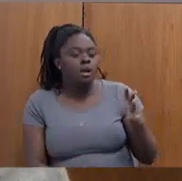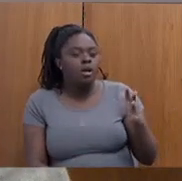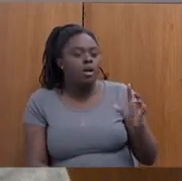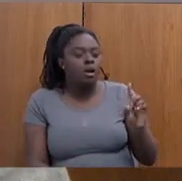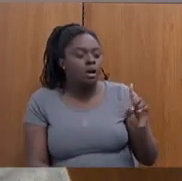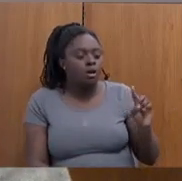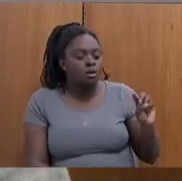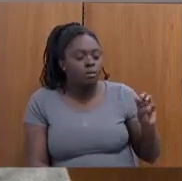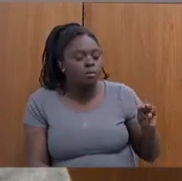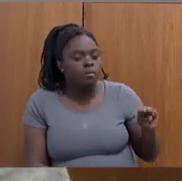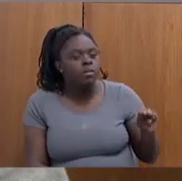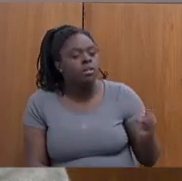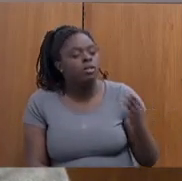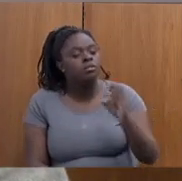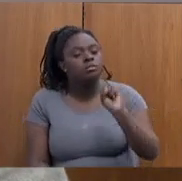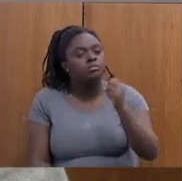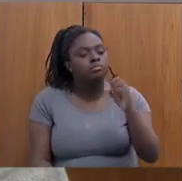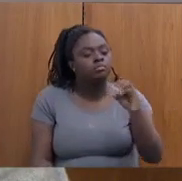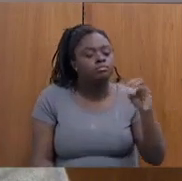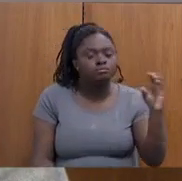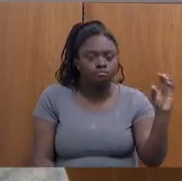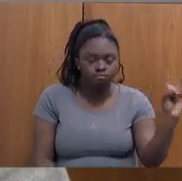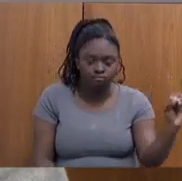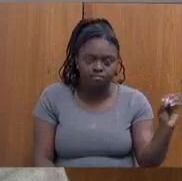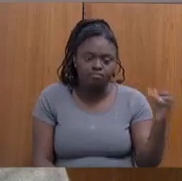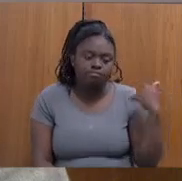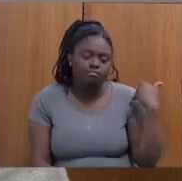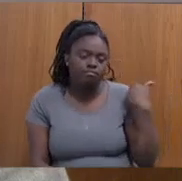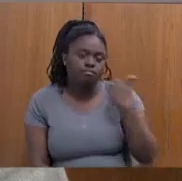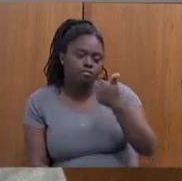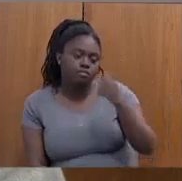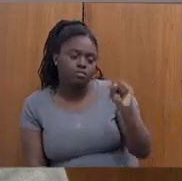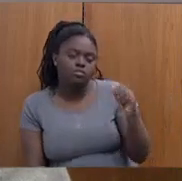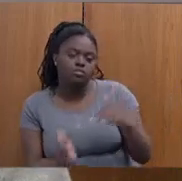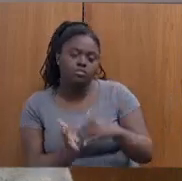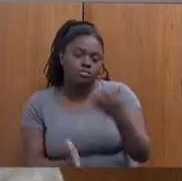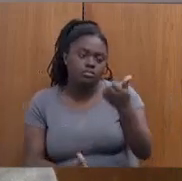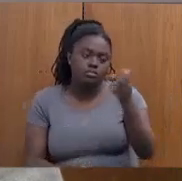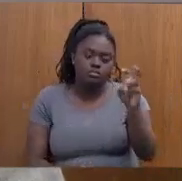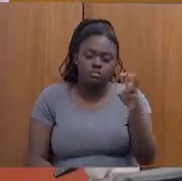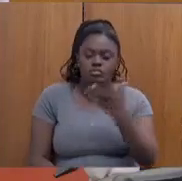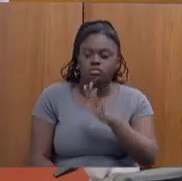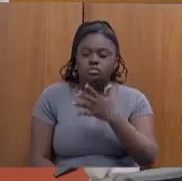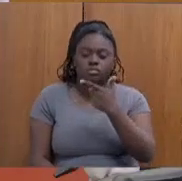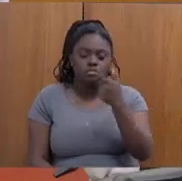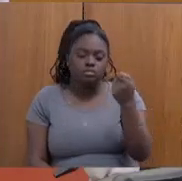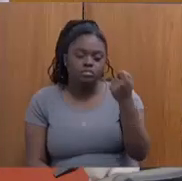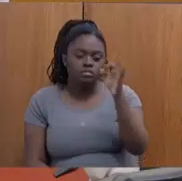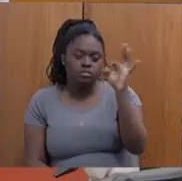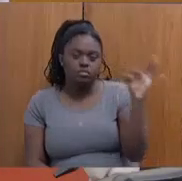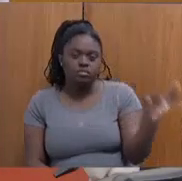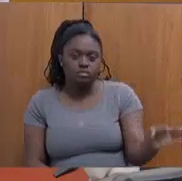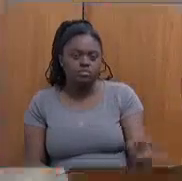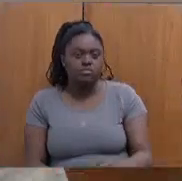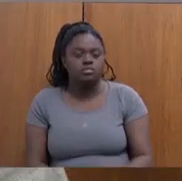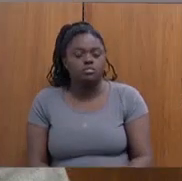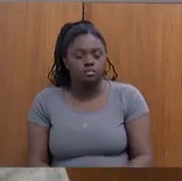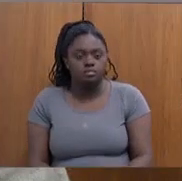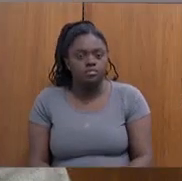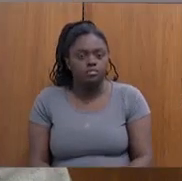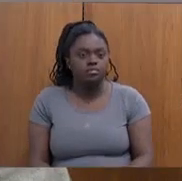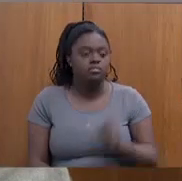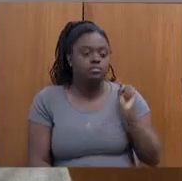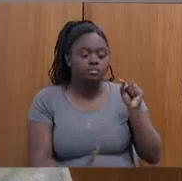18 a 65 anos, é um dado, isso dá em torno de 20%. É uma meta ousada,